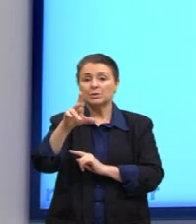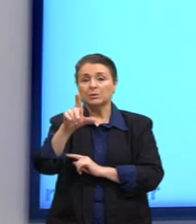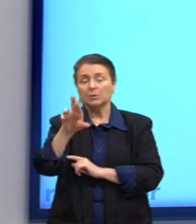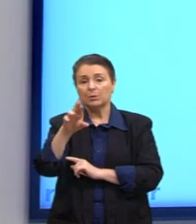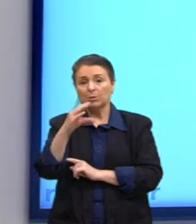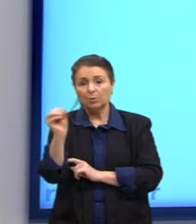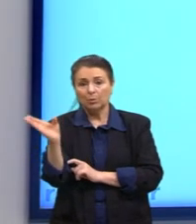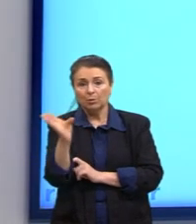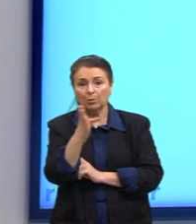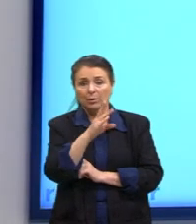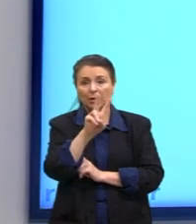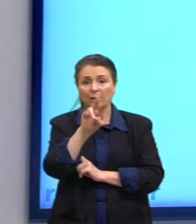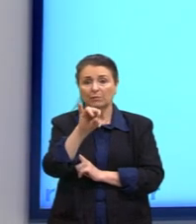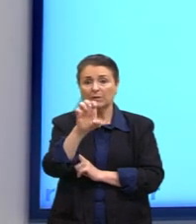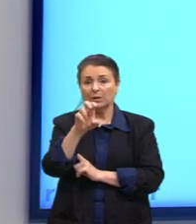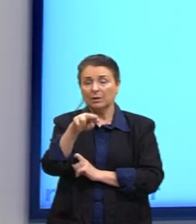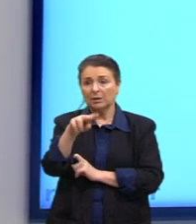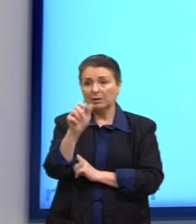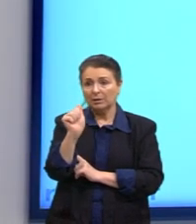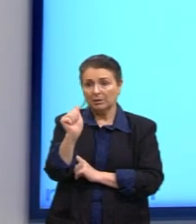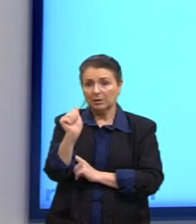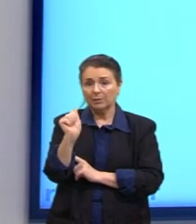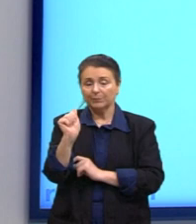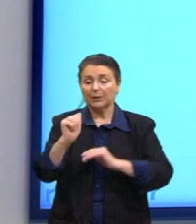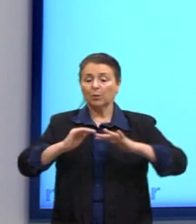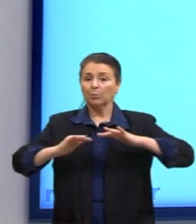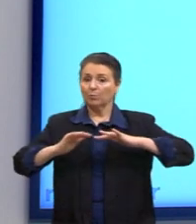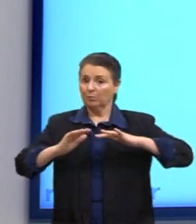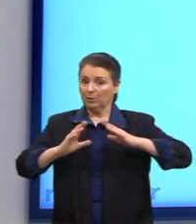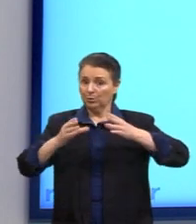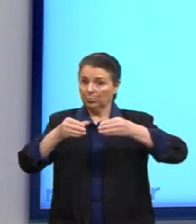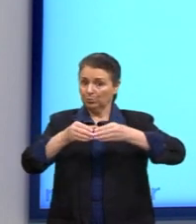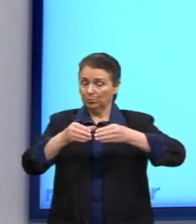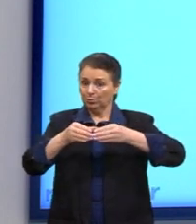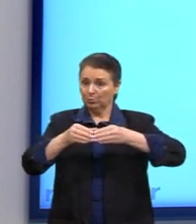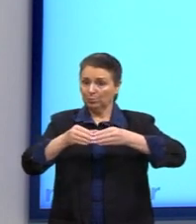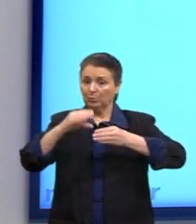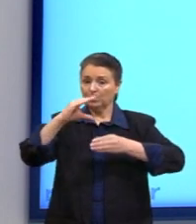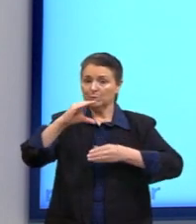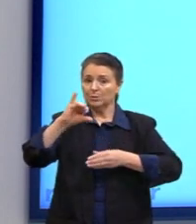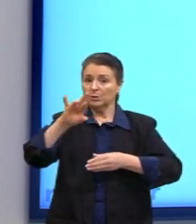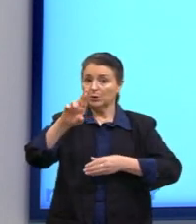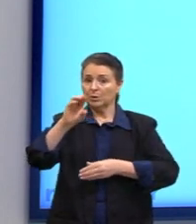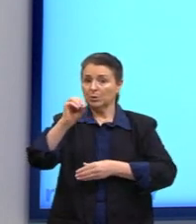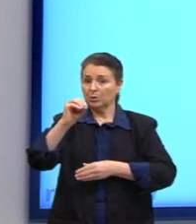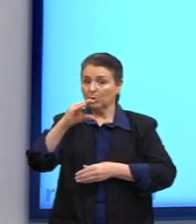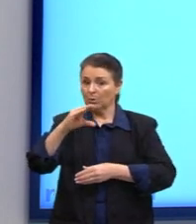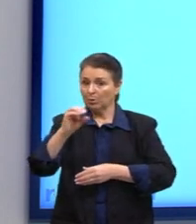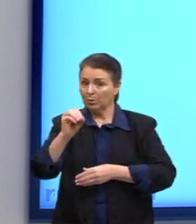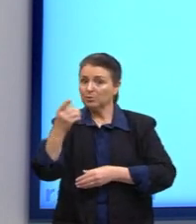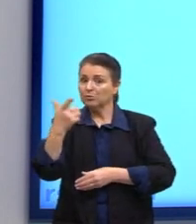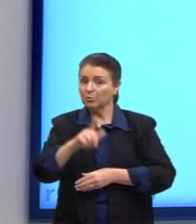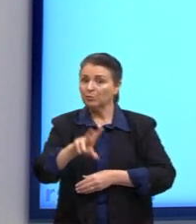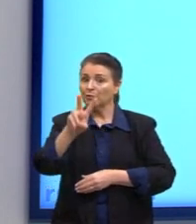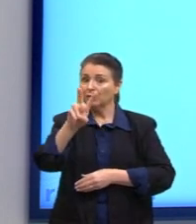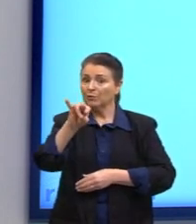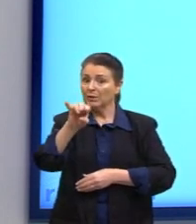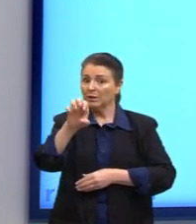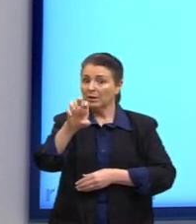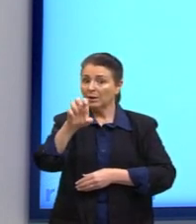das ciências, né, o Círculo de Viena vai propor, então, a questão do critério da